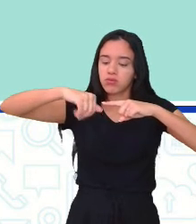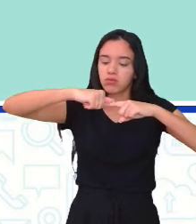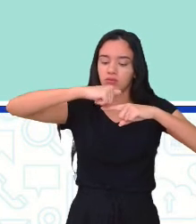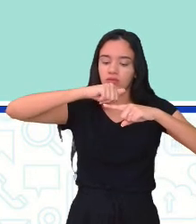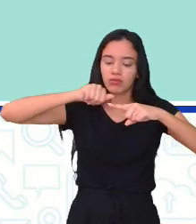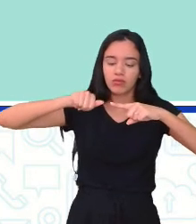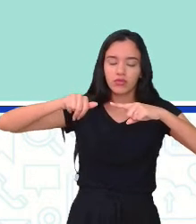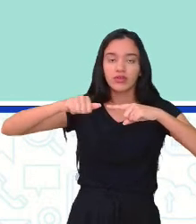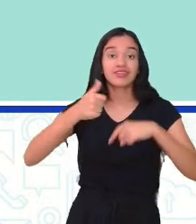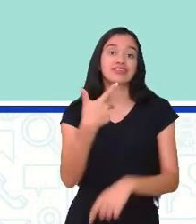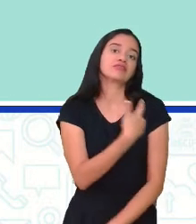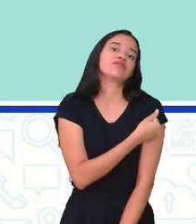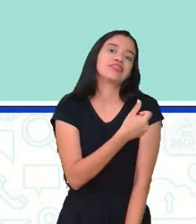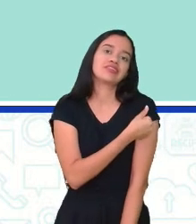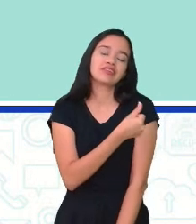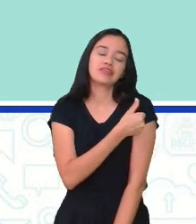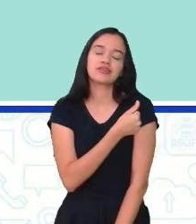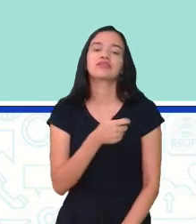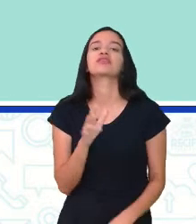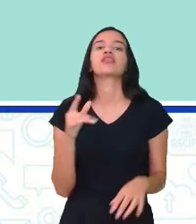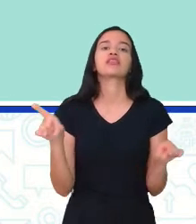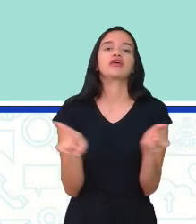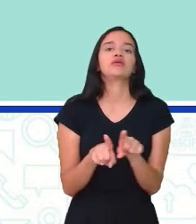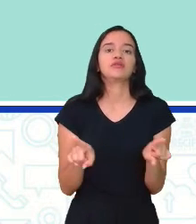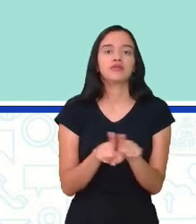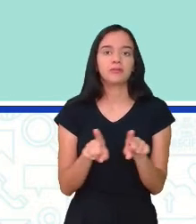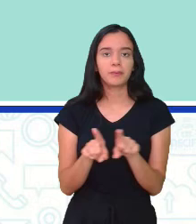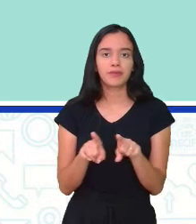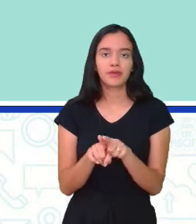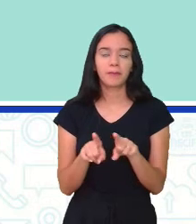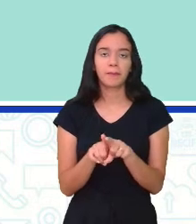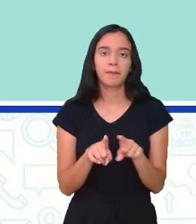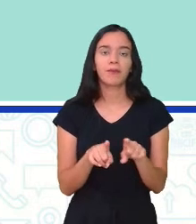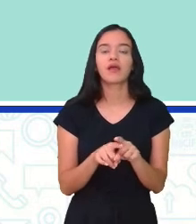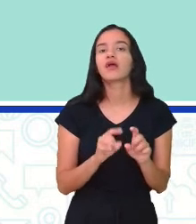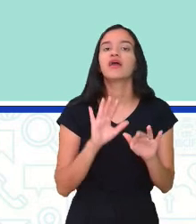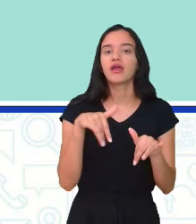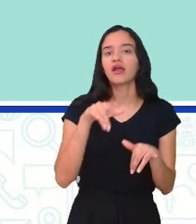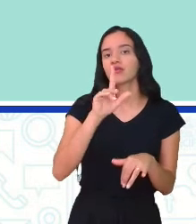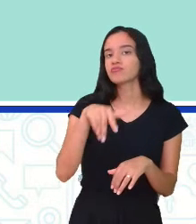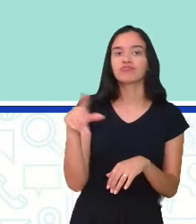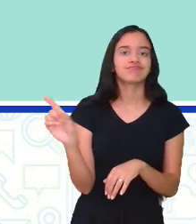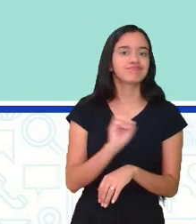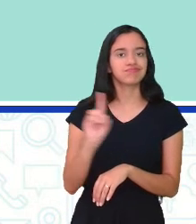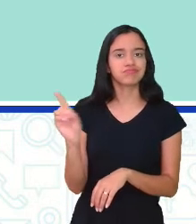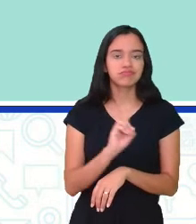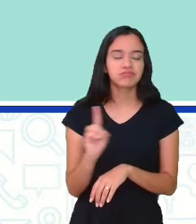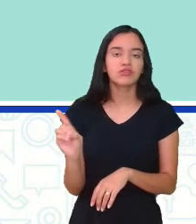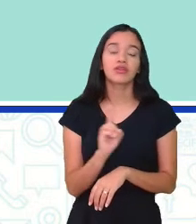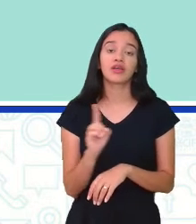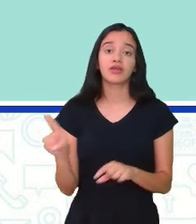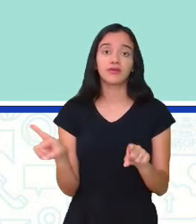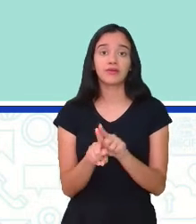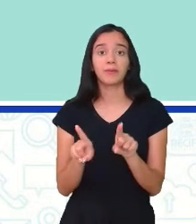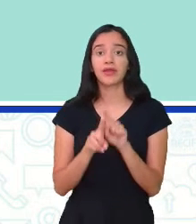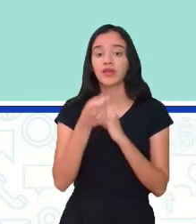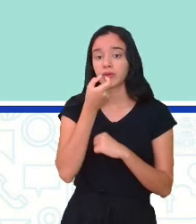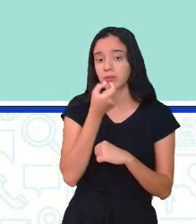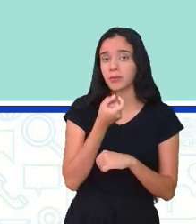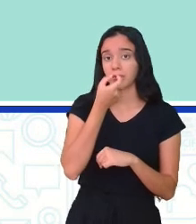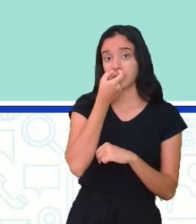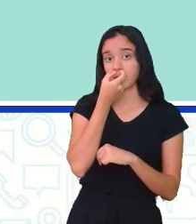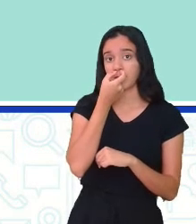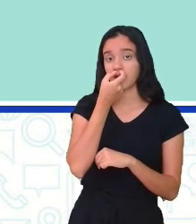de seringa troca de seringa um usar a seringa do outro então isso não deve fazer a questão de pinça tem que ser muito